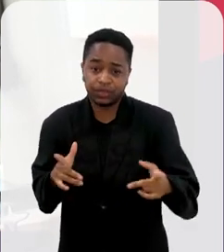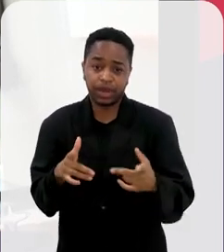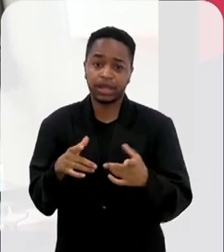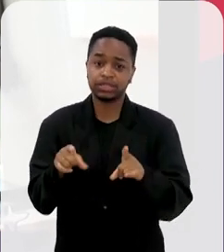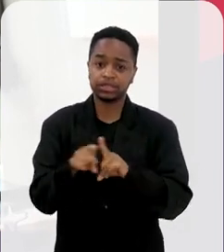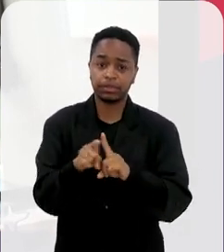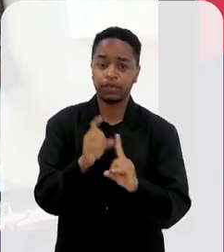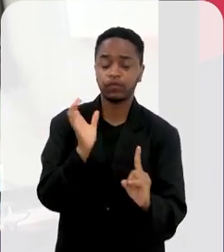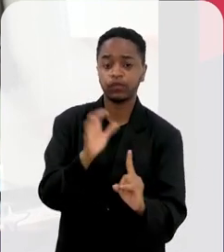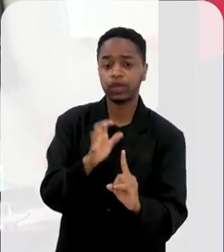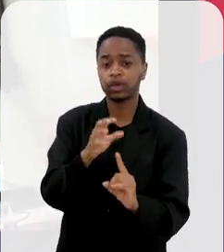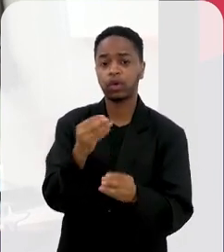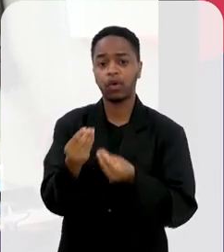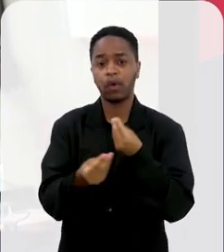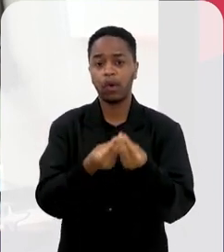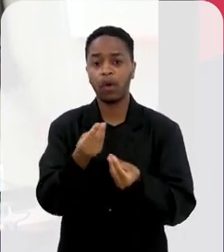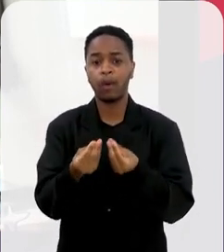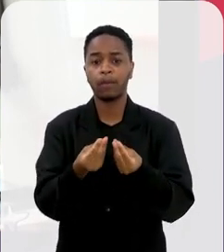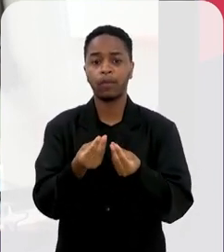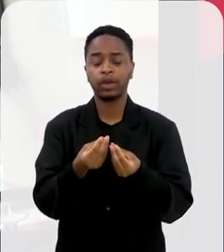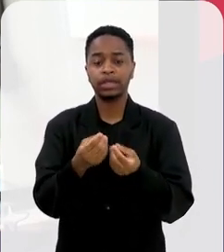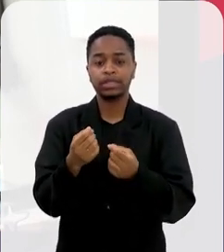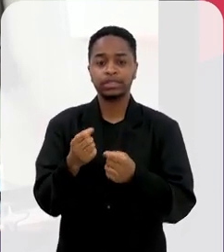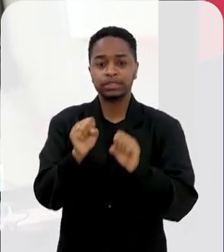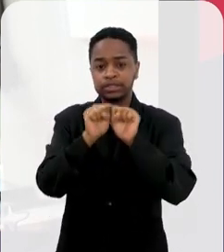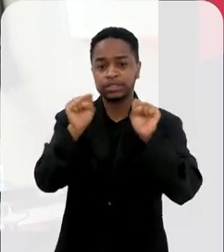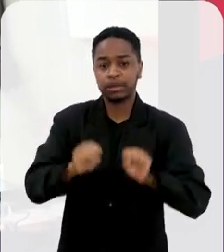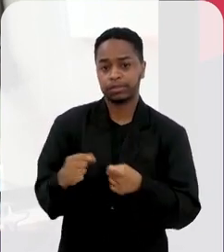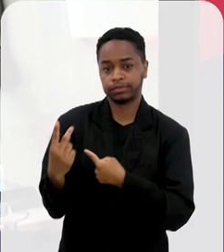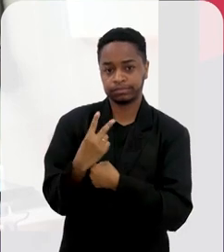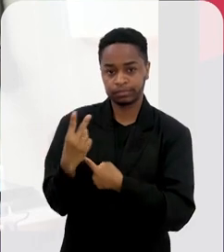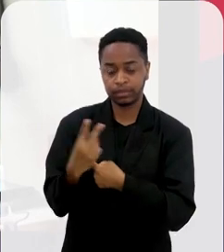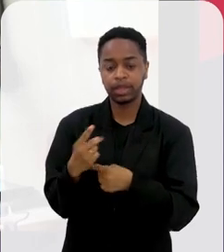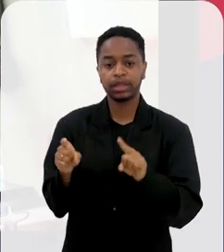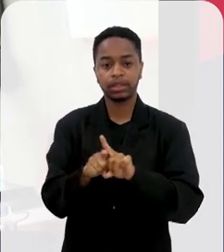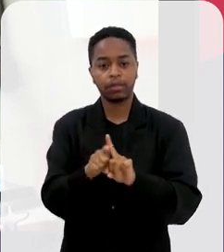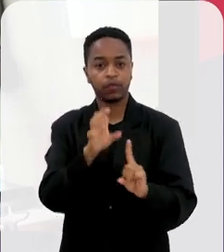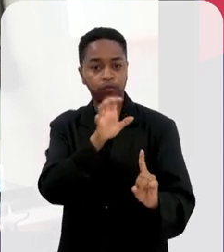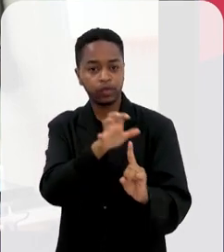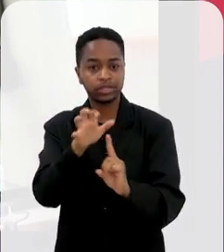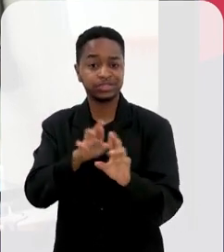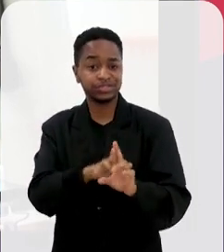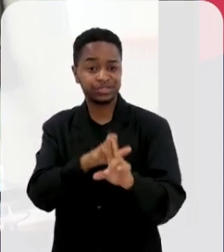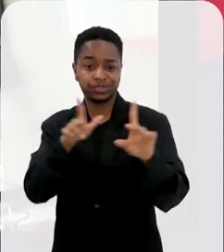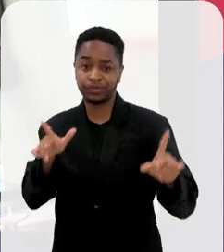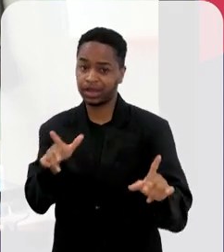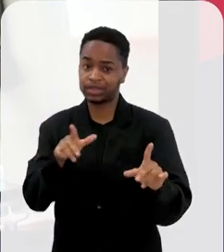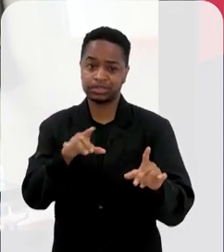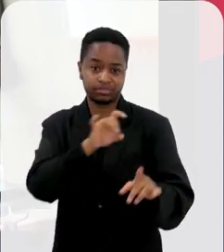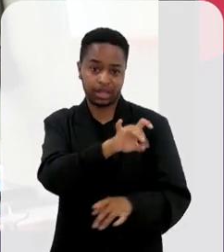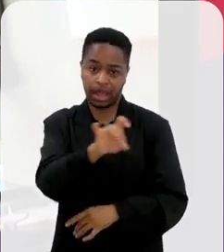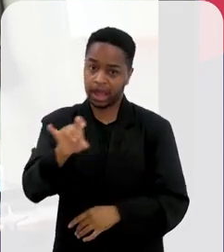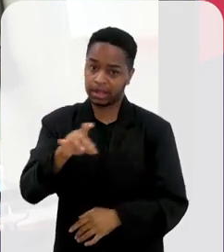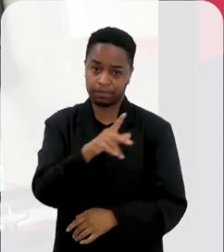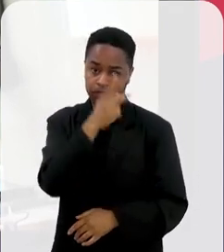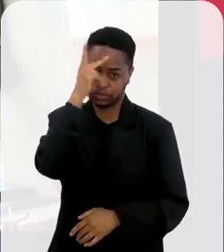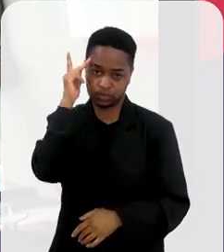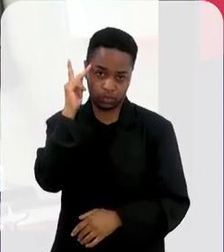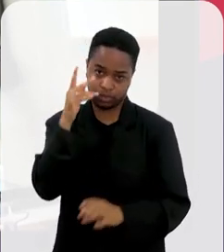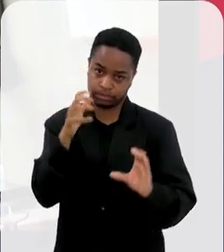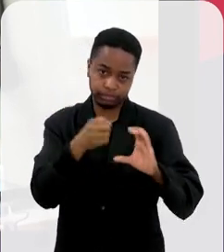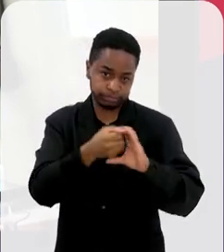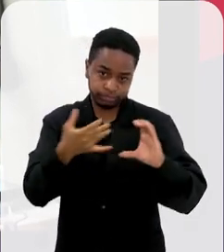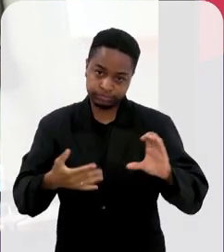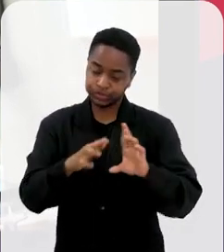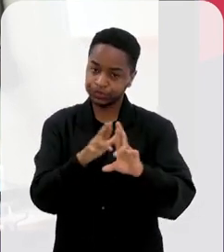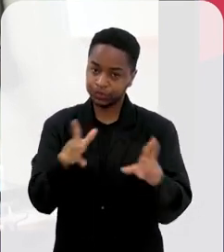interfere muito na ativação do sistema imune e vai interferir de forma totalmente diferenciada de paciente para